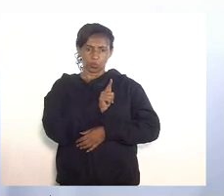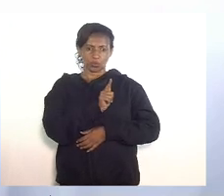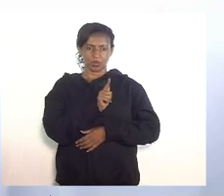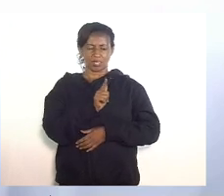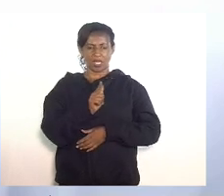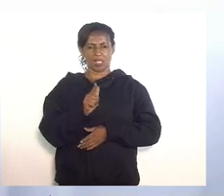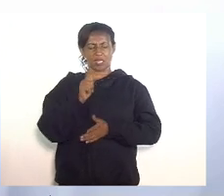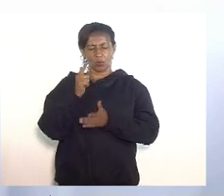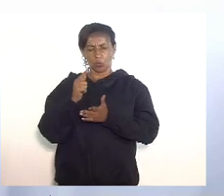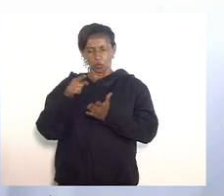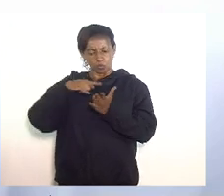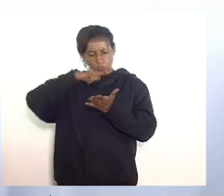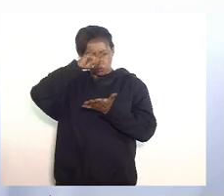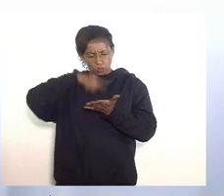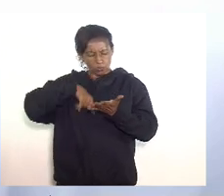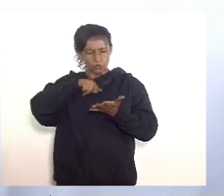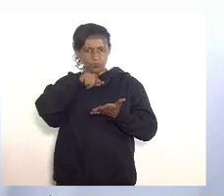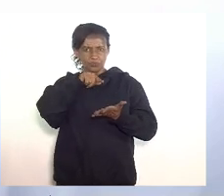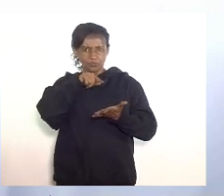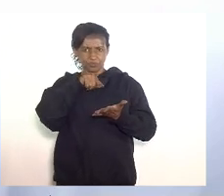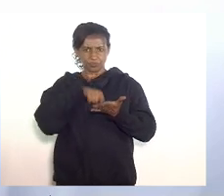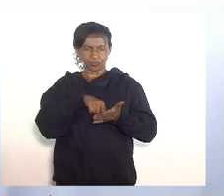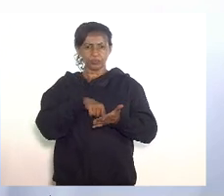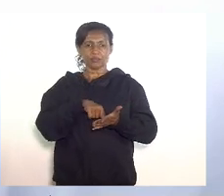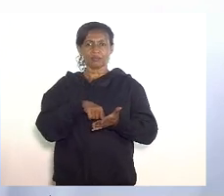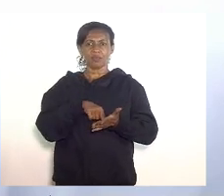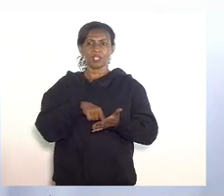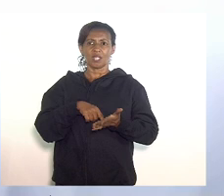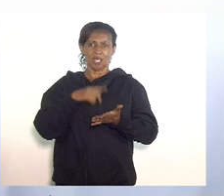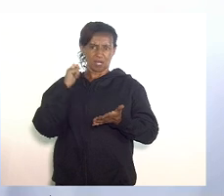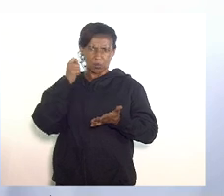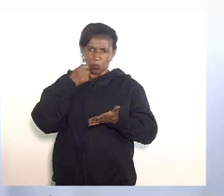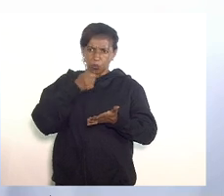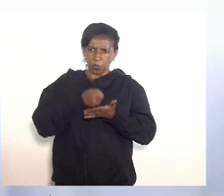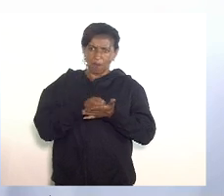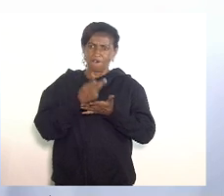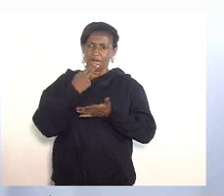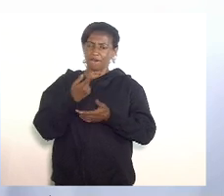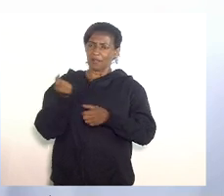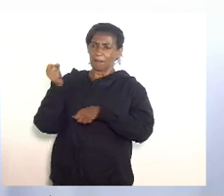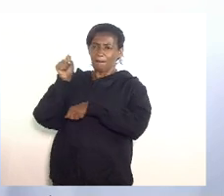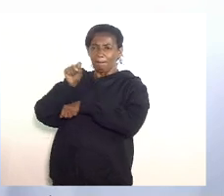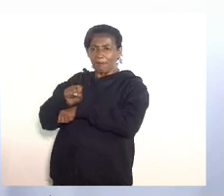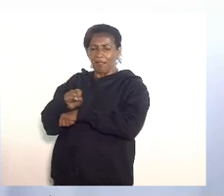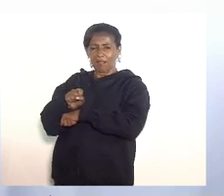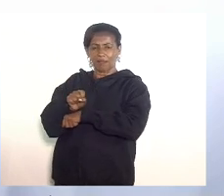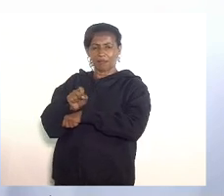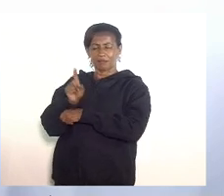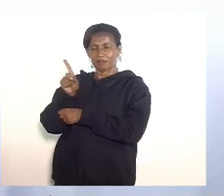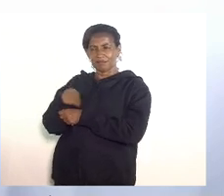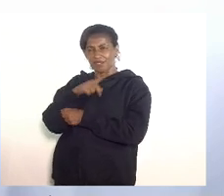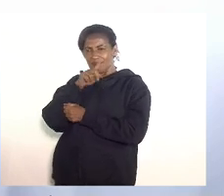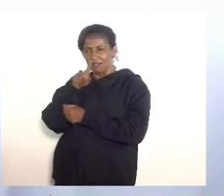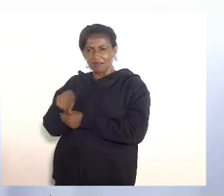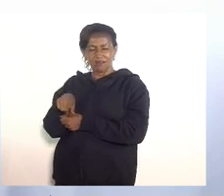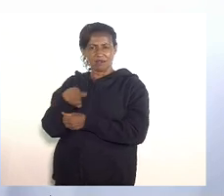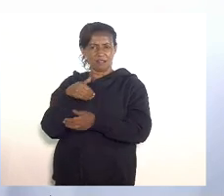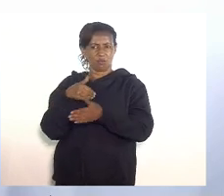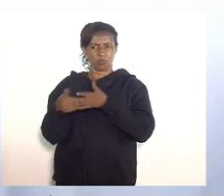em que foi determinada que se parasse que se cancelasse toda e qualquer